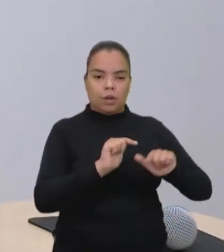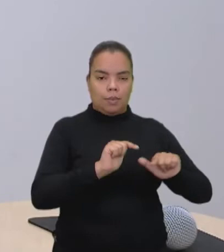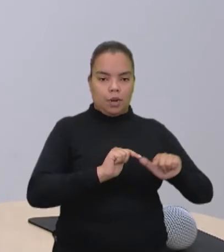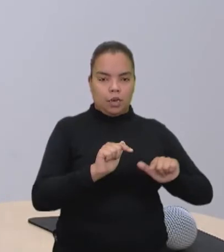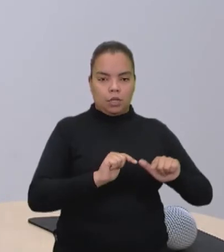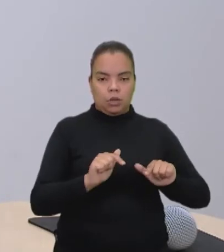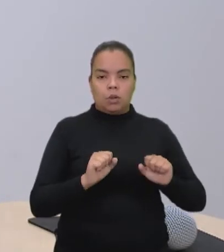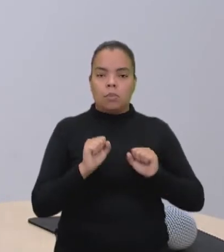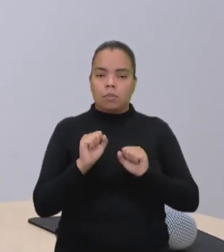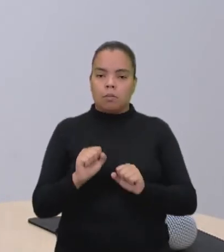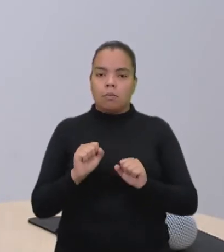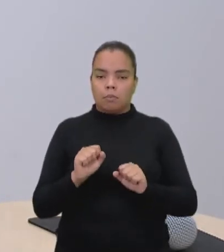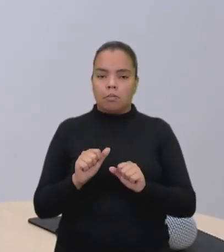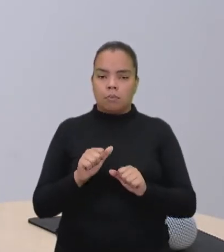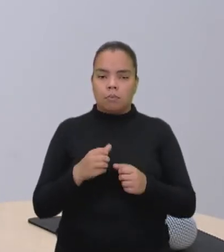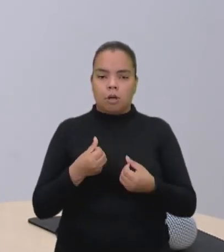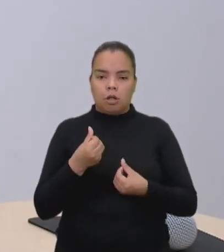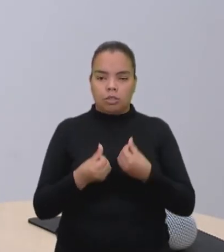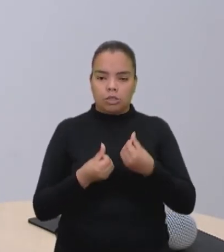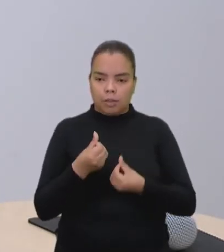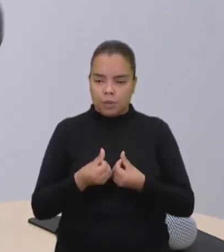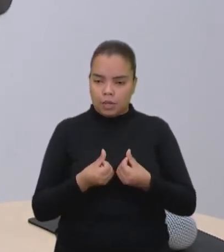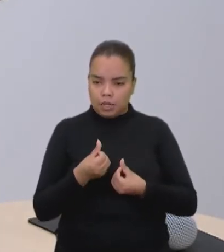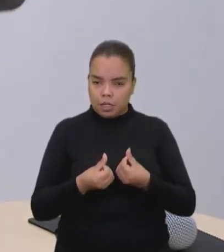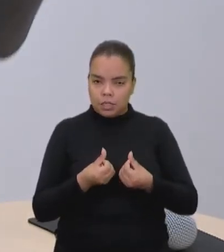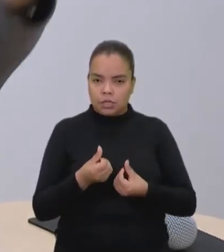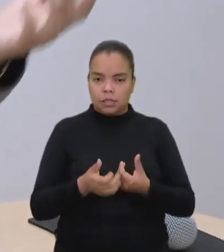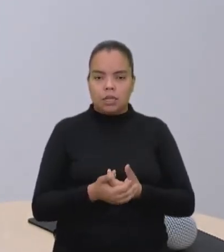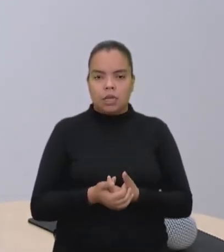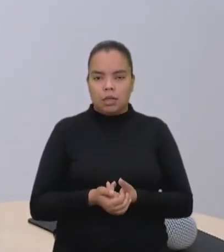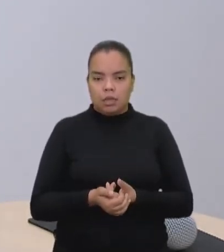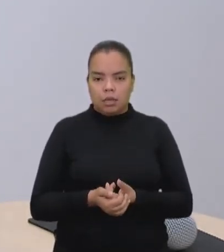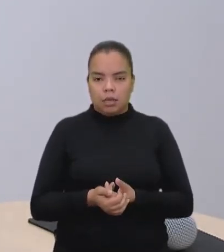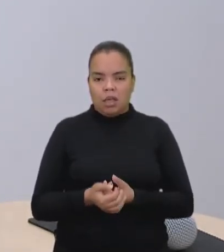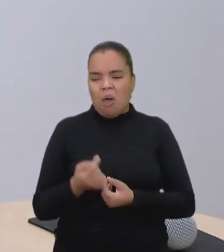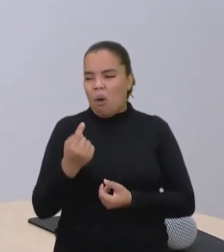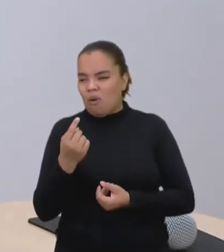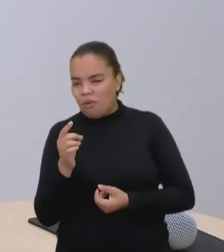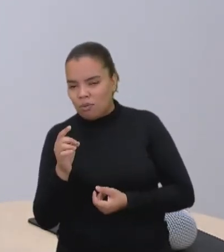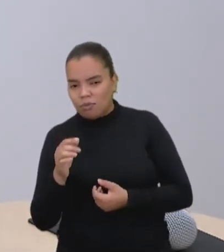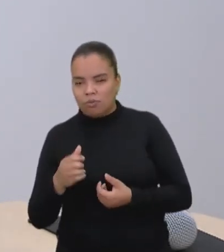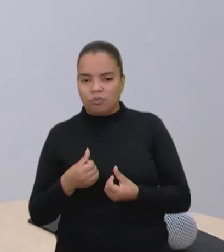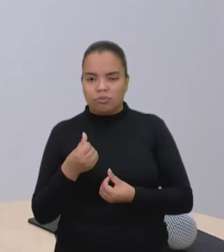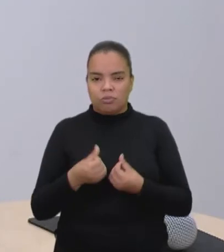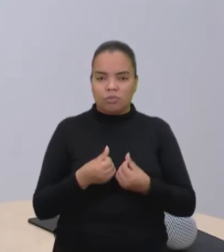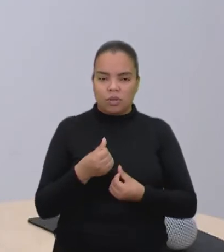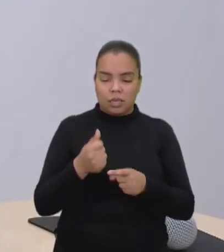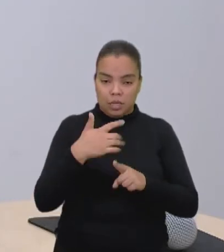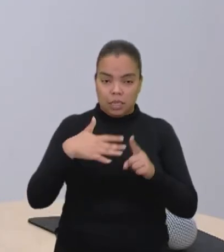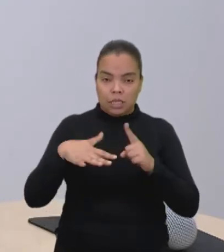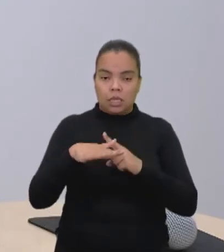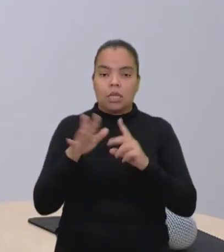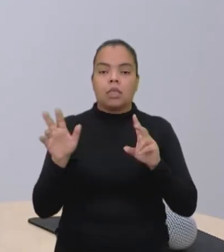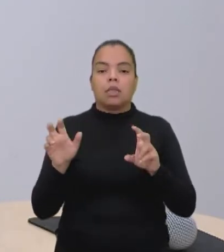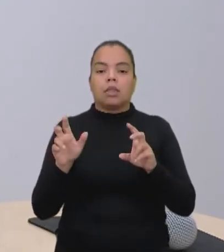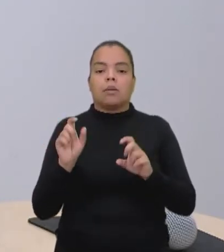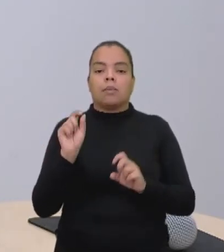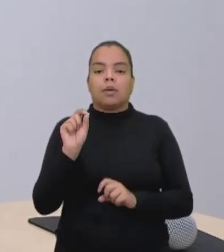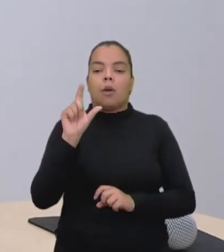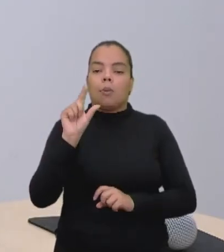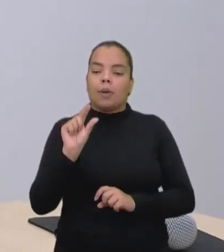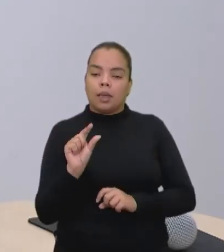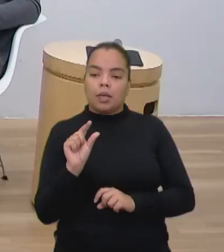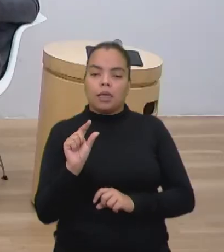chamar ele de capitalista? Se ele tem apenas um funcionário, ele não é um capitalista. Em termos sociológicos, a gente chama de pequeno